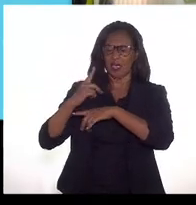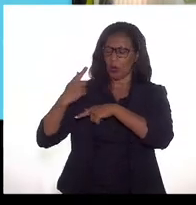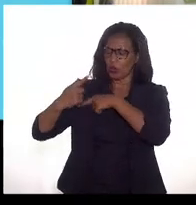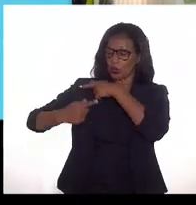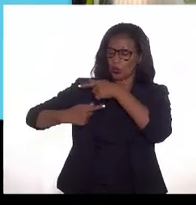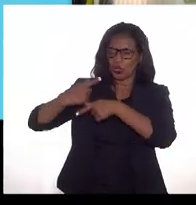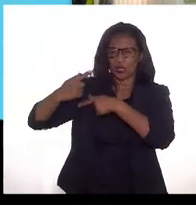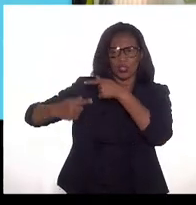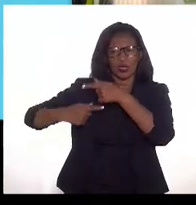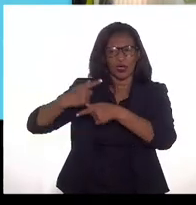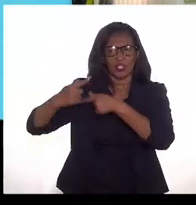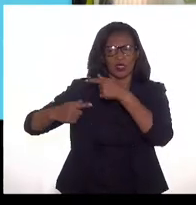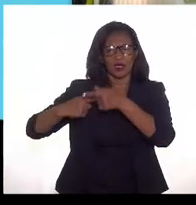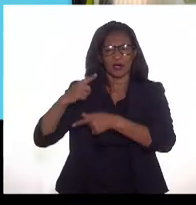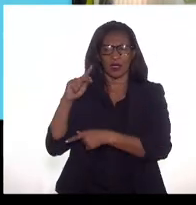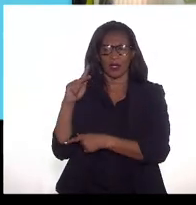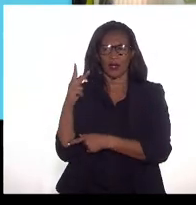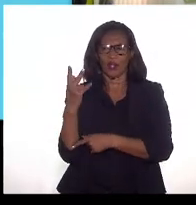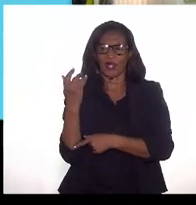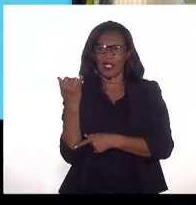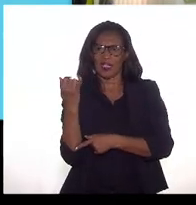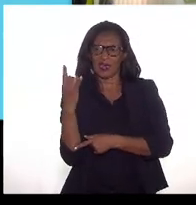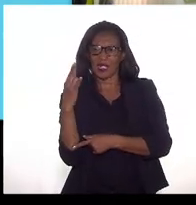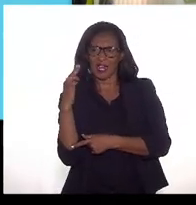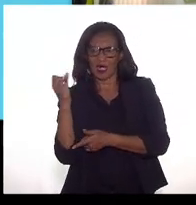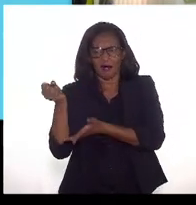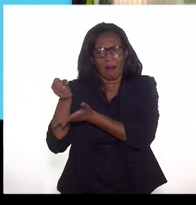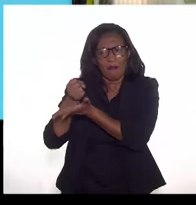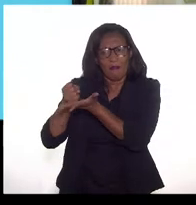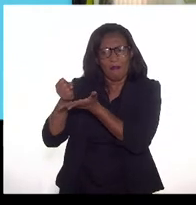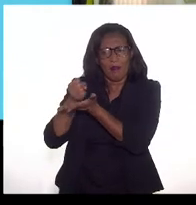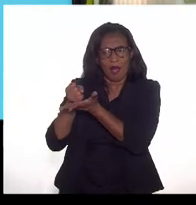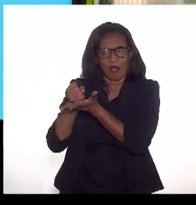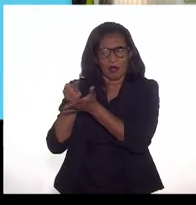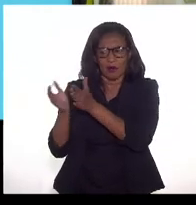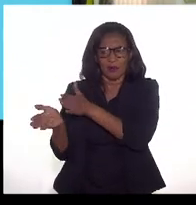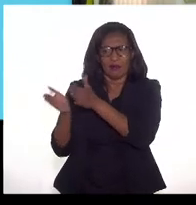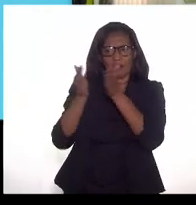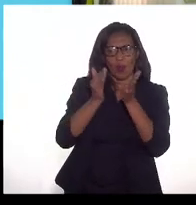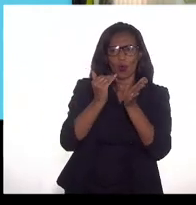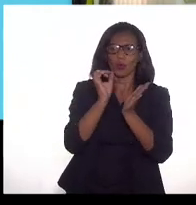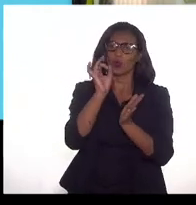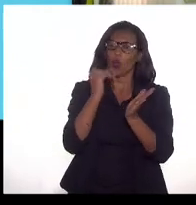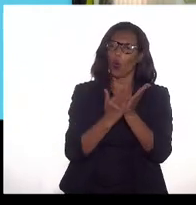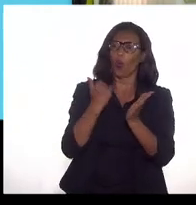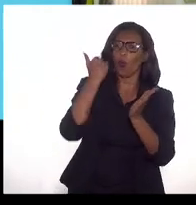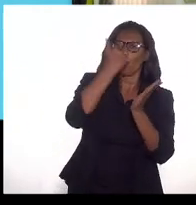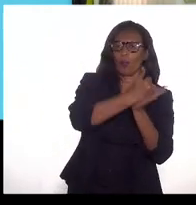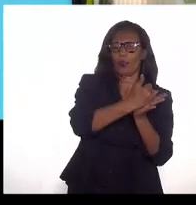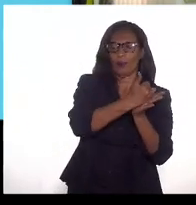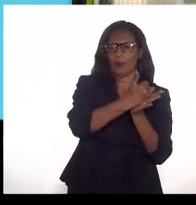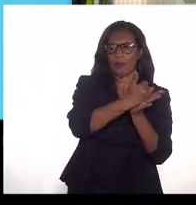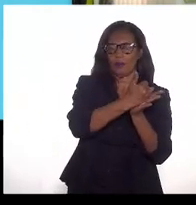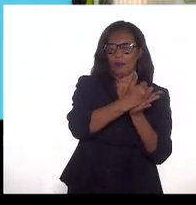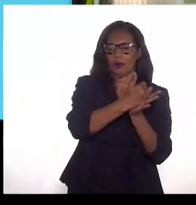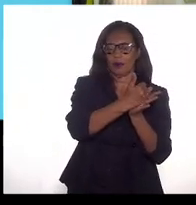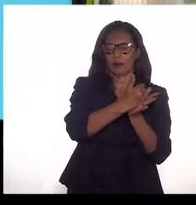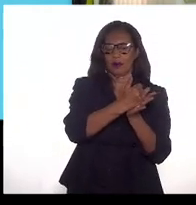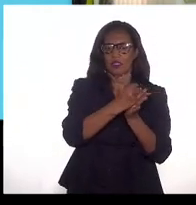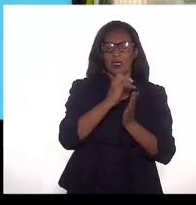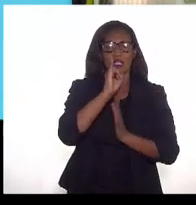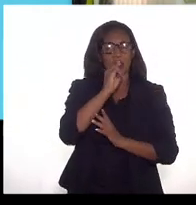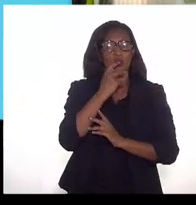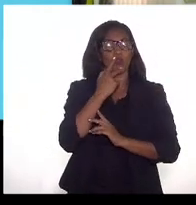base e a geração termoelétrica é complementar. Isso significa que quando